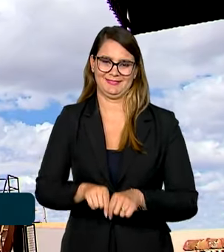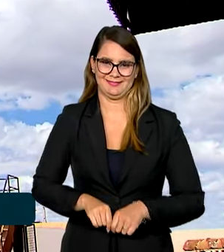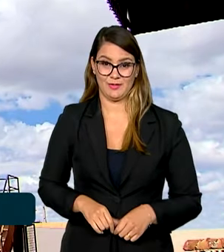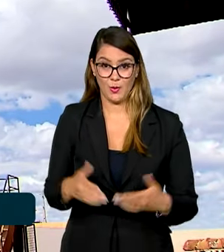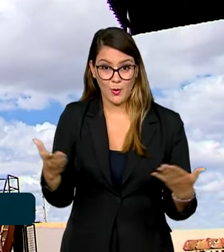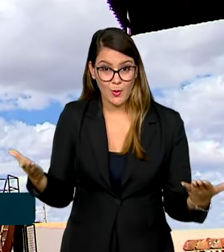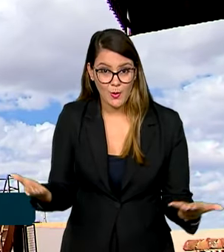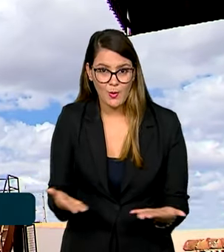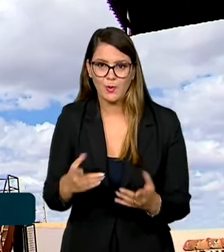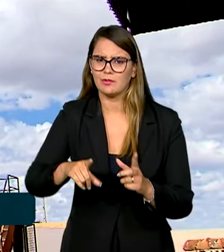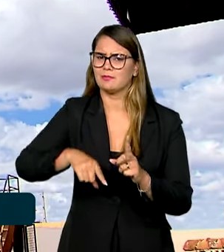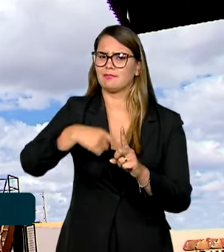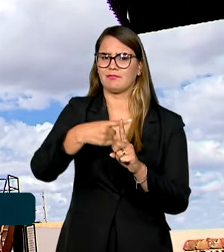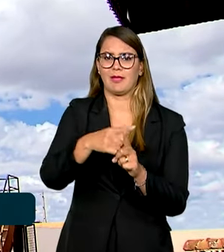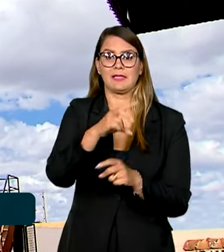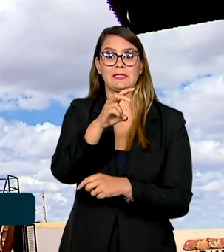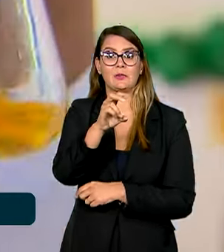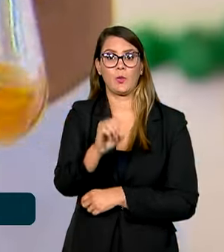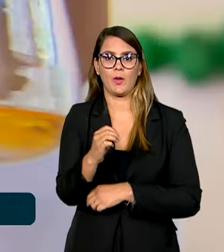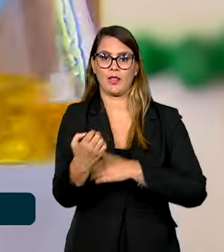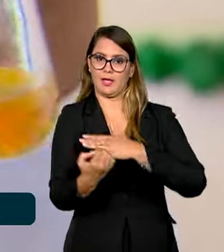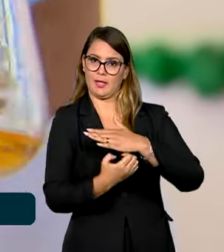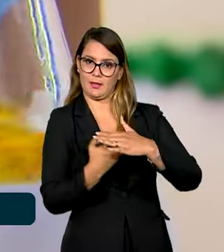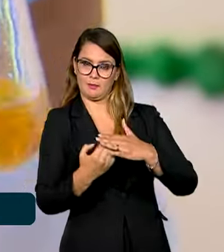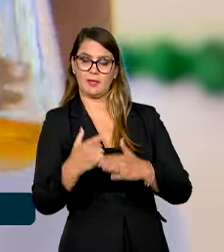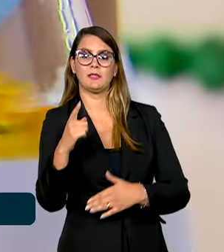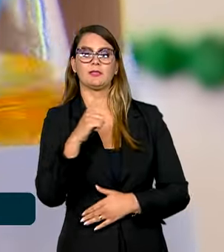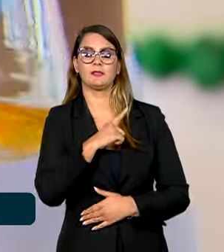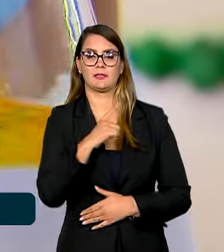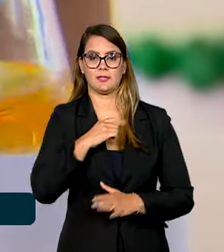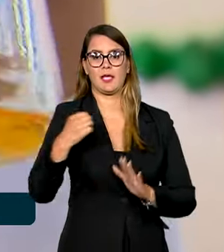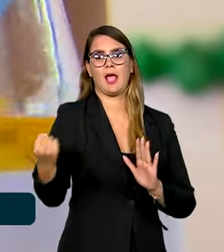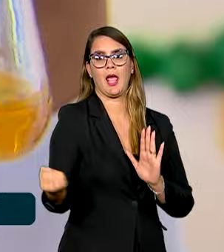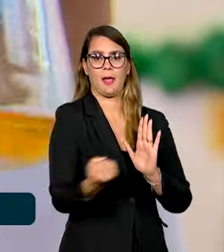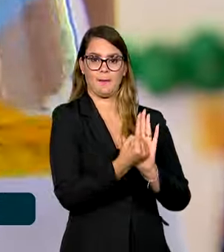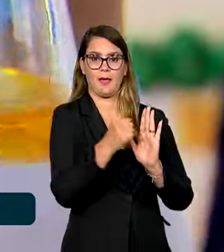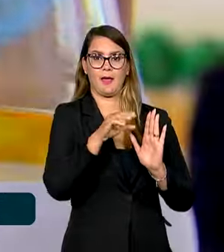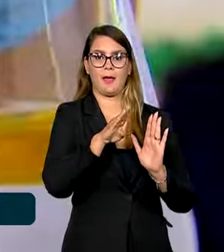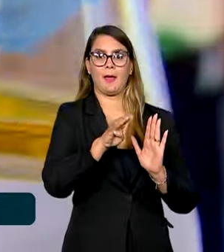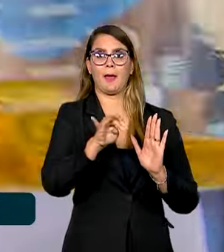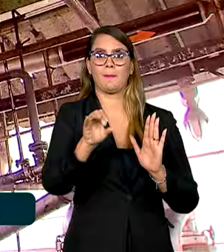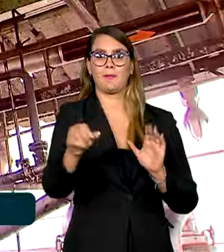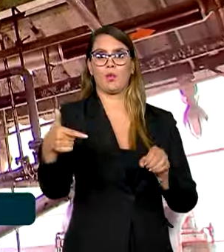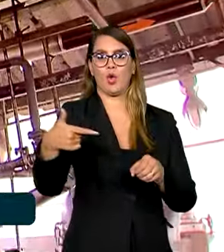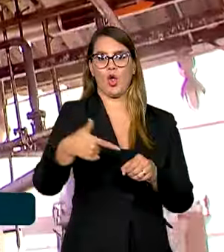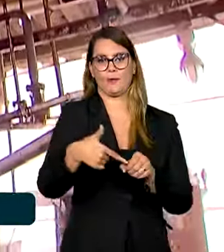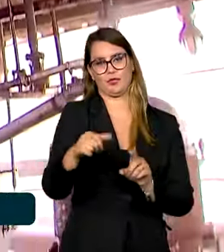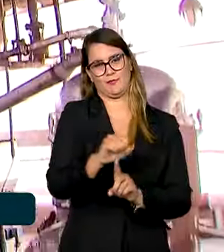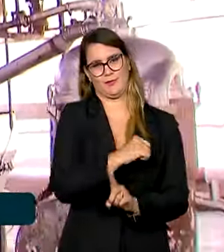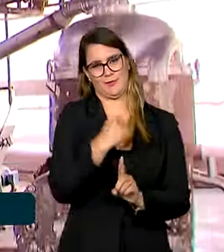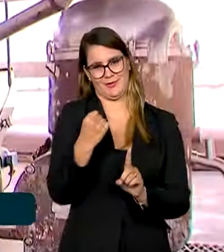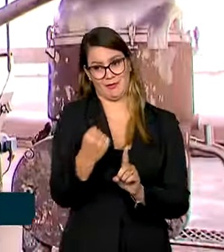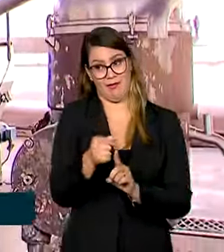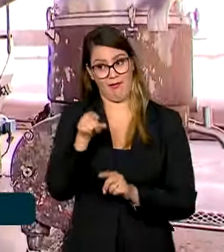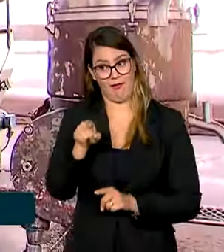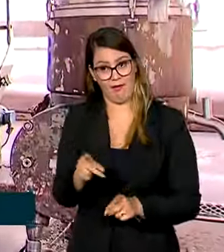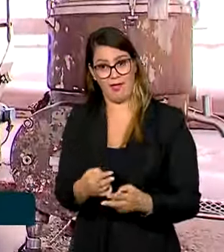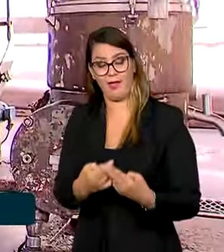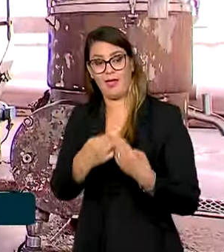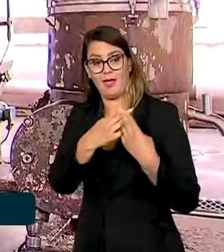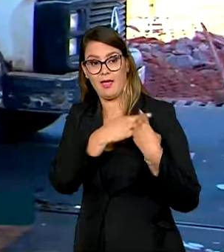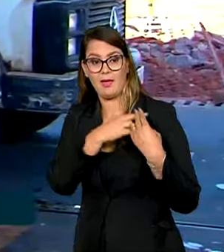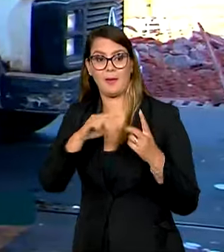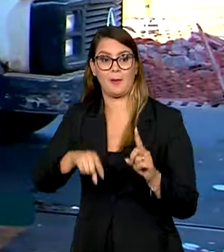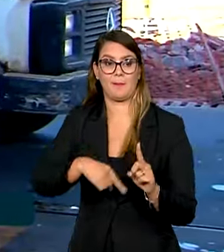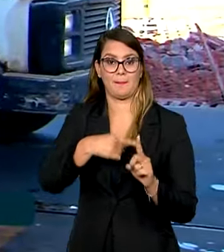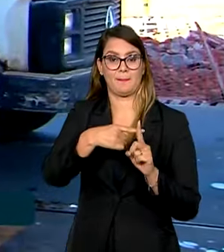Atualmente, mais de 50 empresas já possuem o selo biocombustível social e são responsáveis por